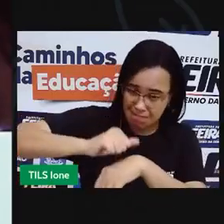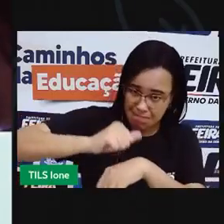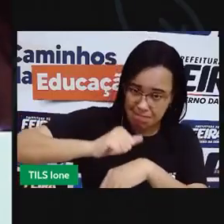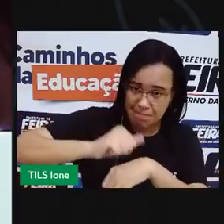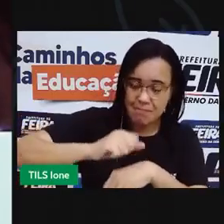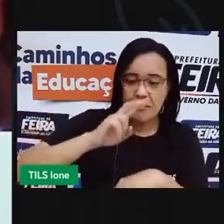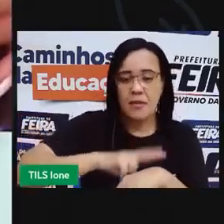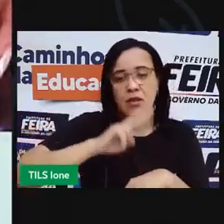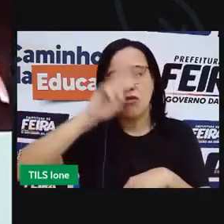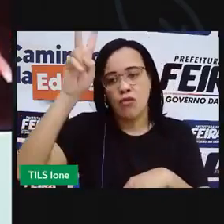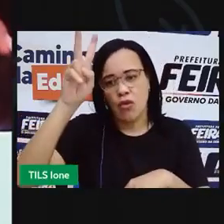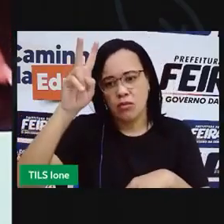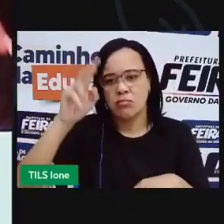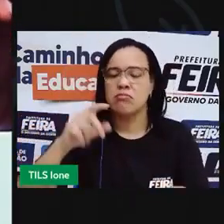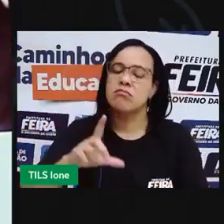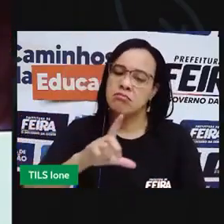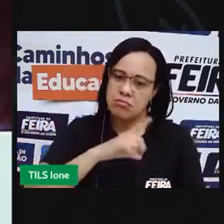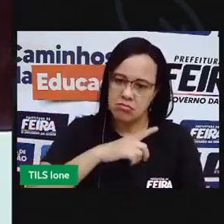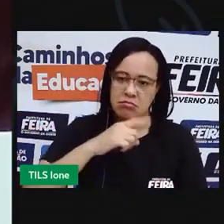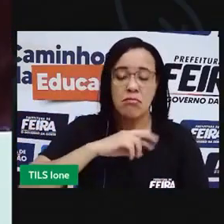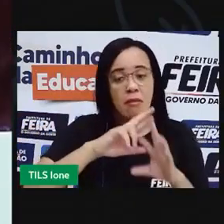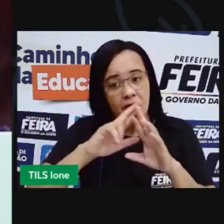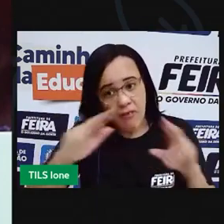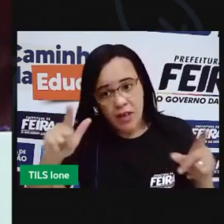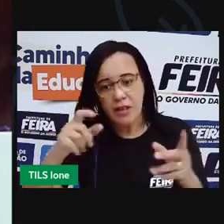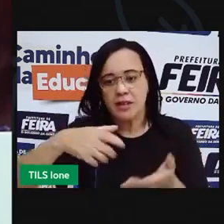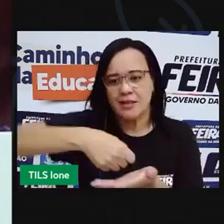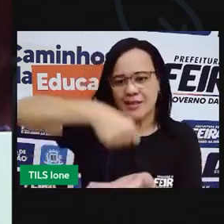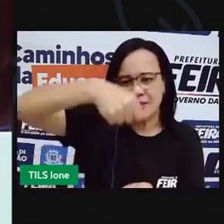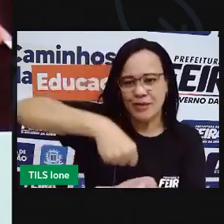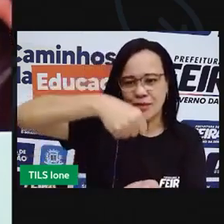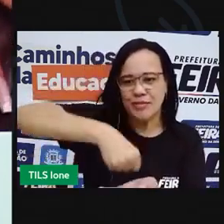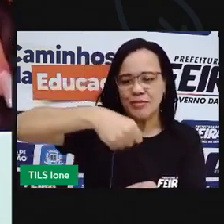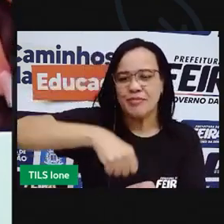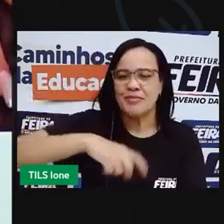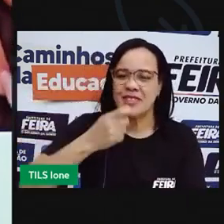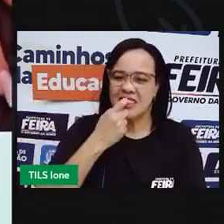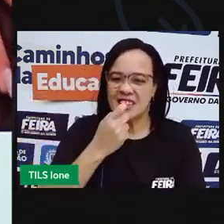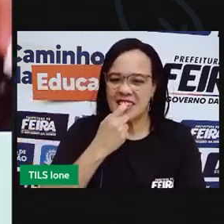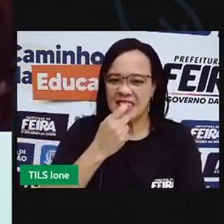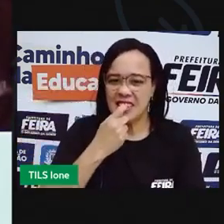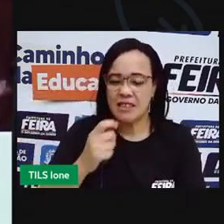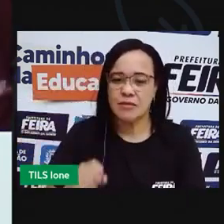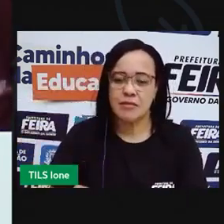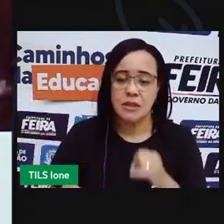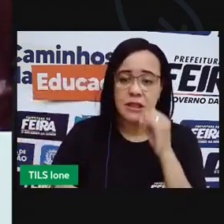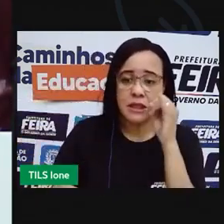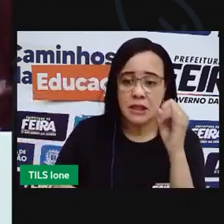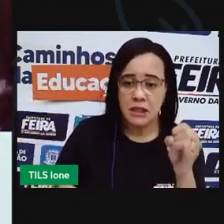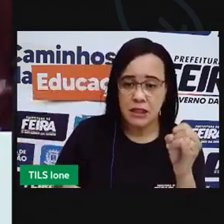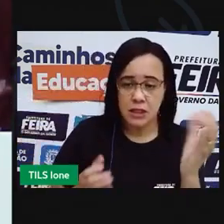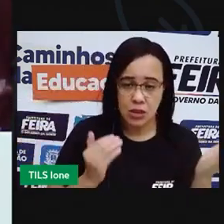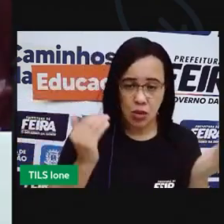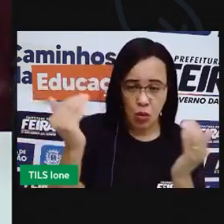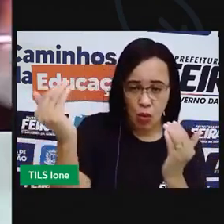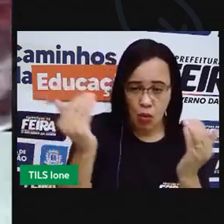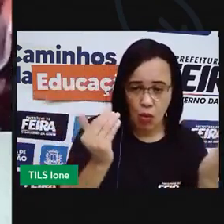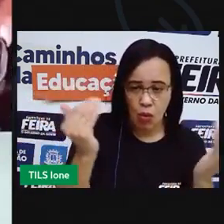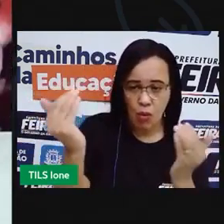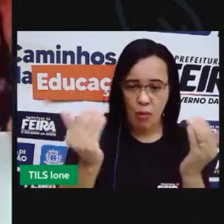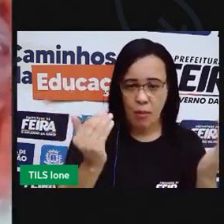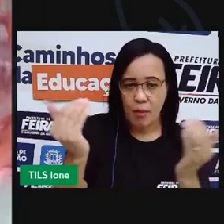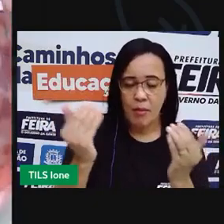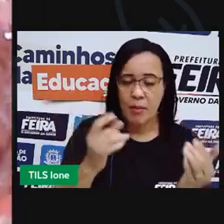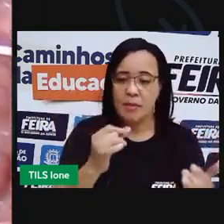um pouco mais dígido do que o saco plástico se eu comparar uma